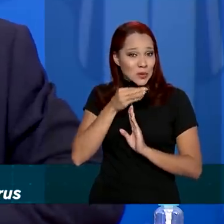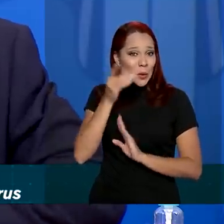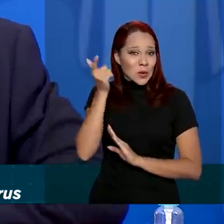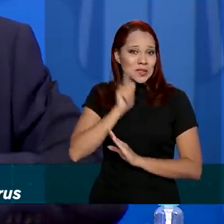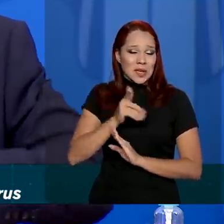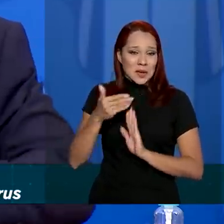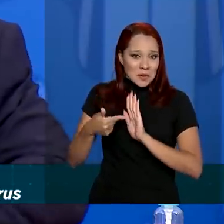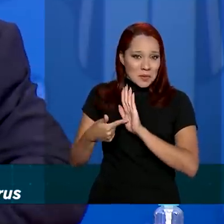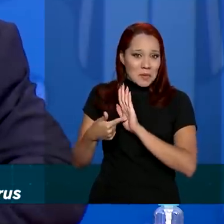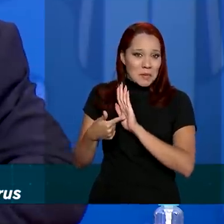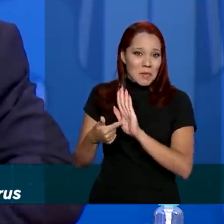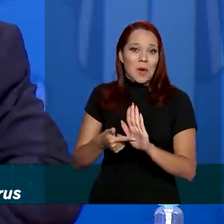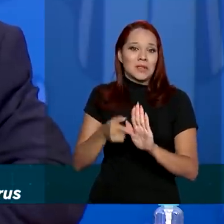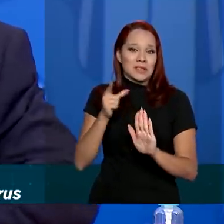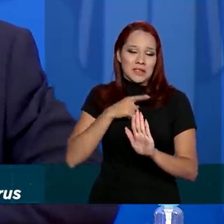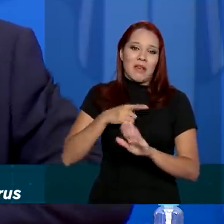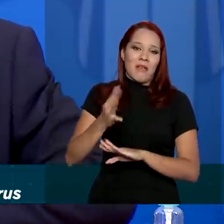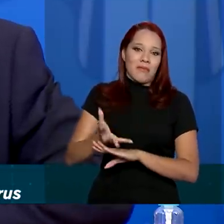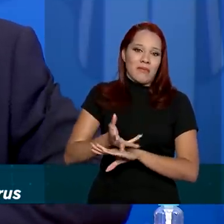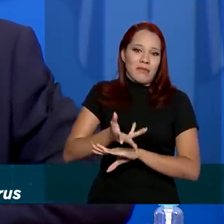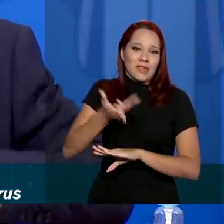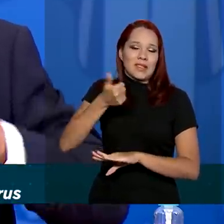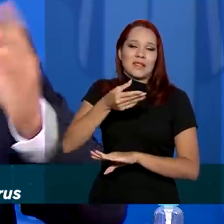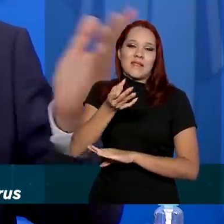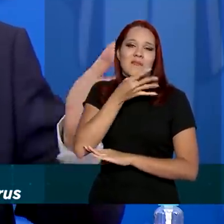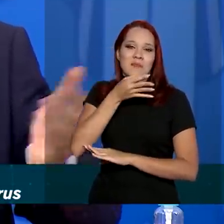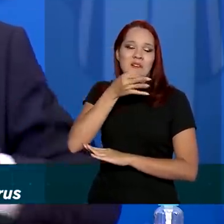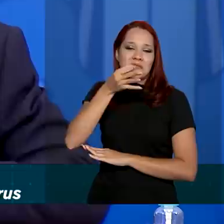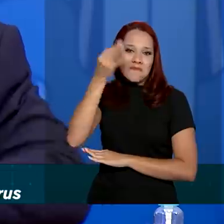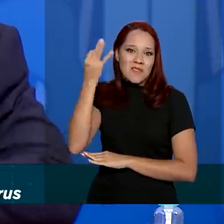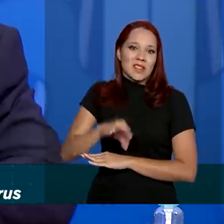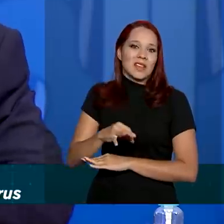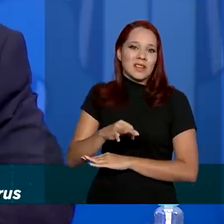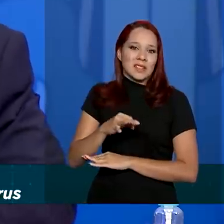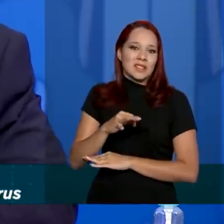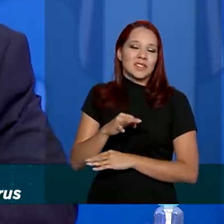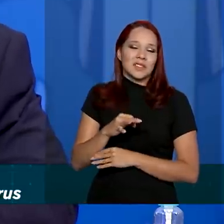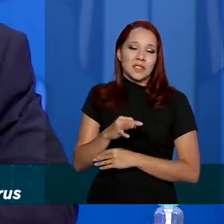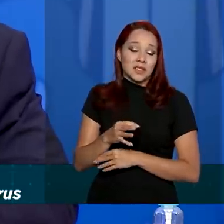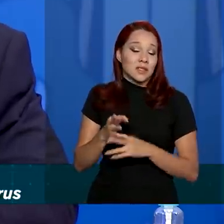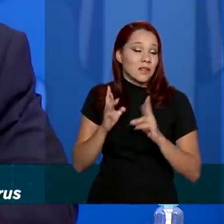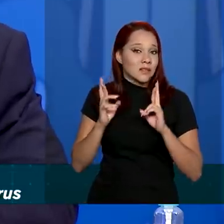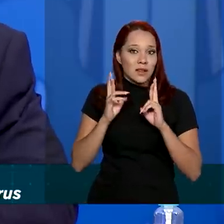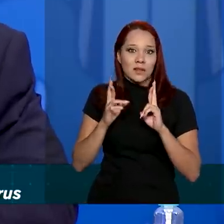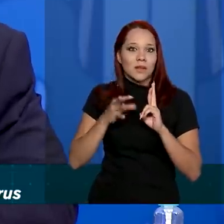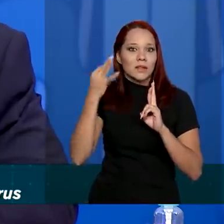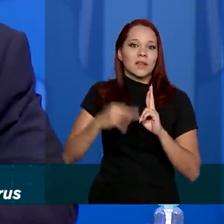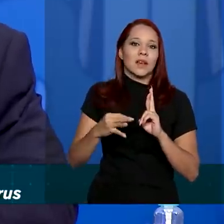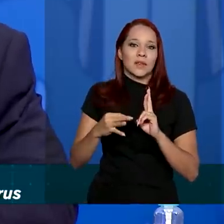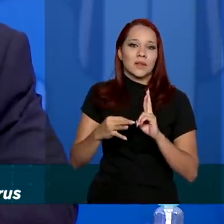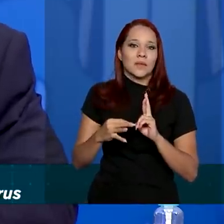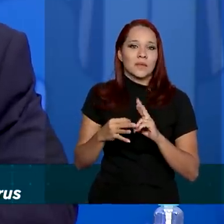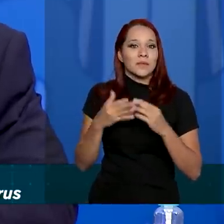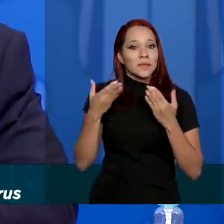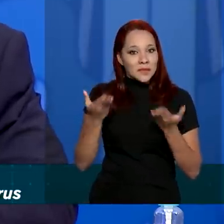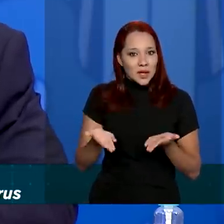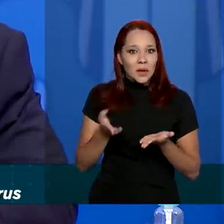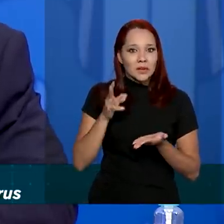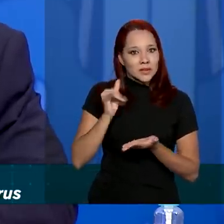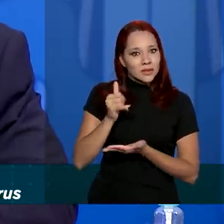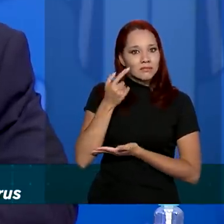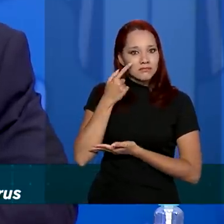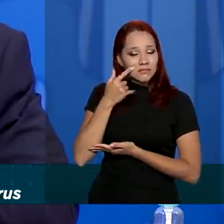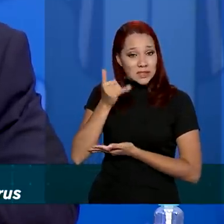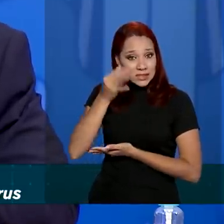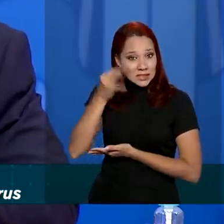demonstrem a eficiência desse remédio, a probabilidade maior é essa, que a gente, então, considerando isso